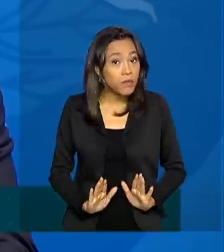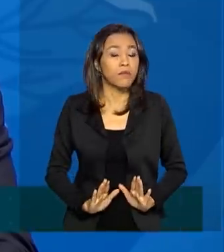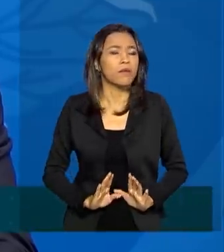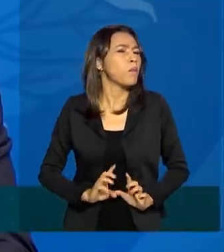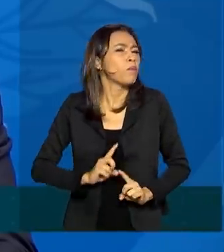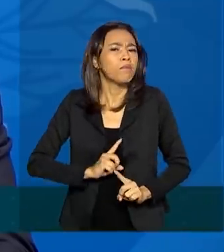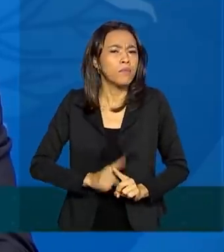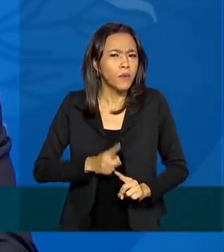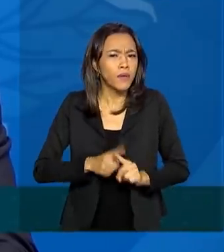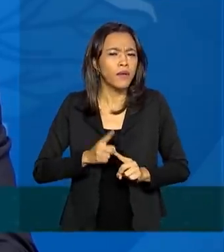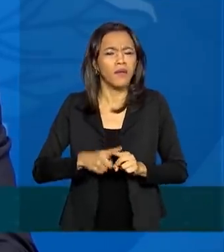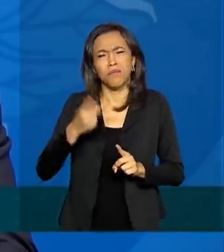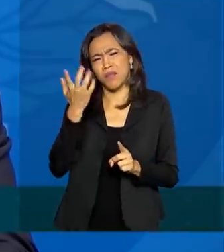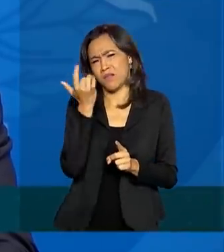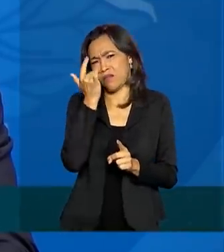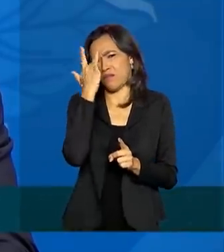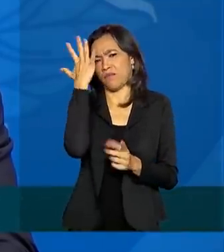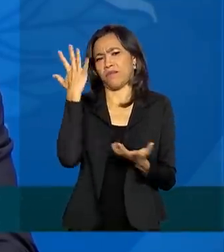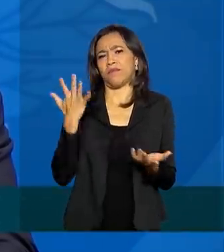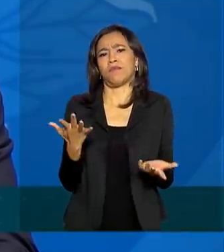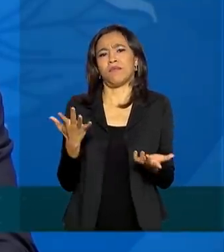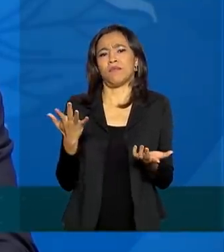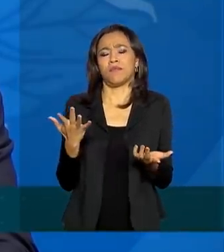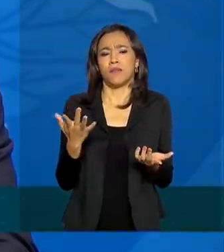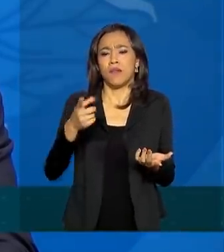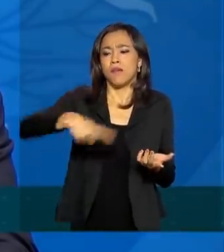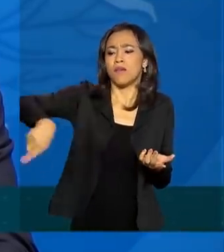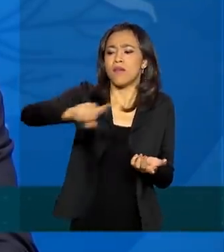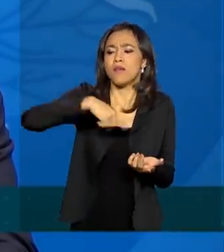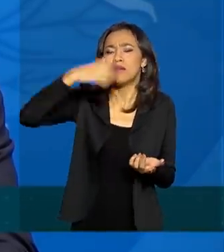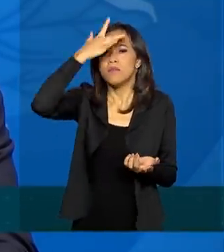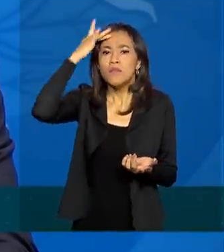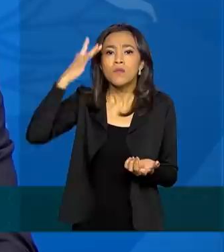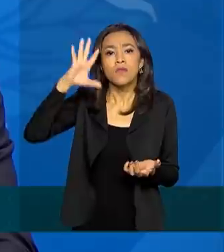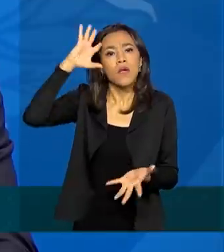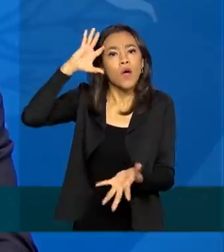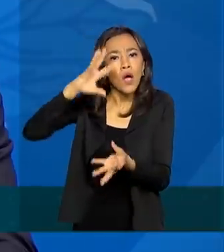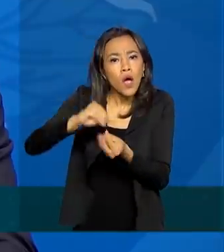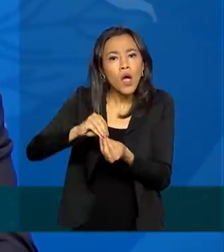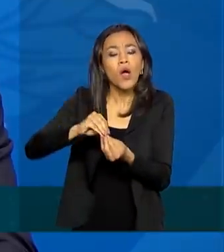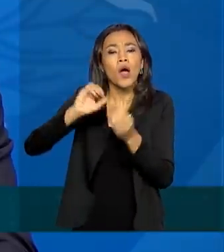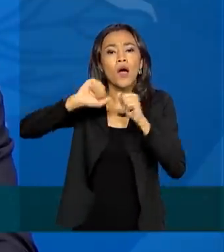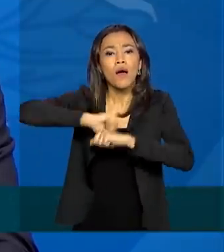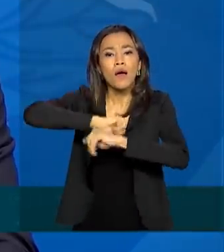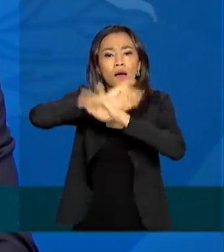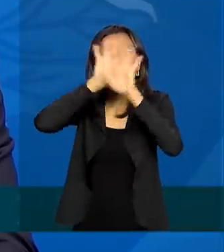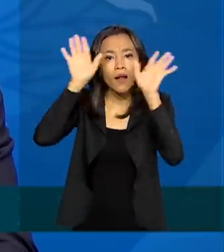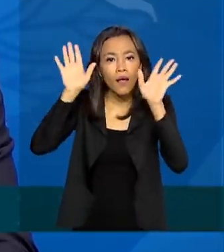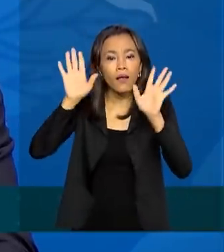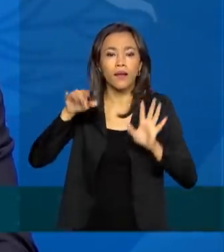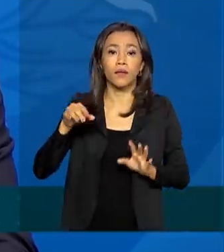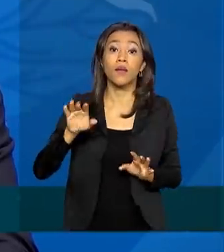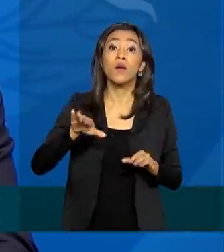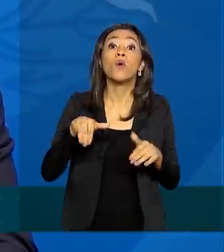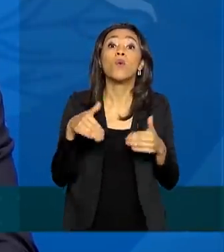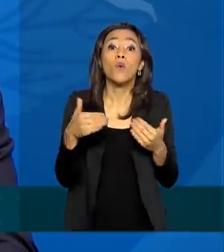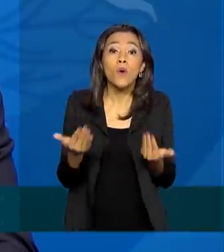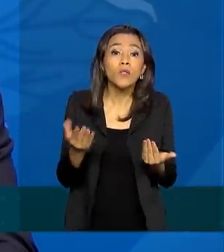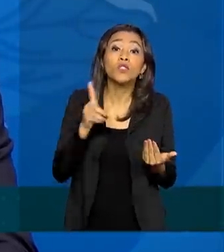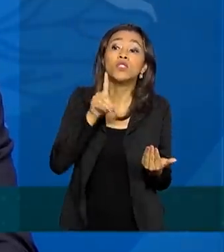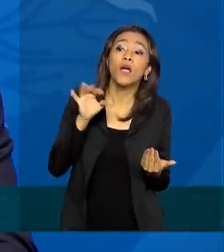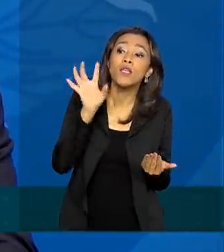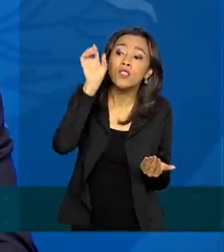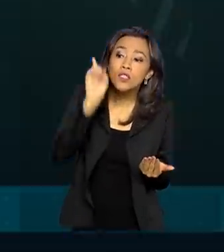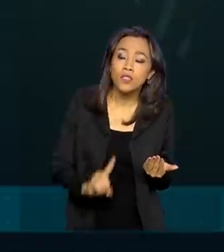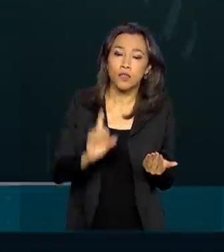Para simplificar, para que as pessoas entendam de uma maneira muito mais fácil quando elas têm o